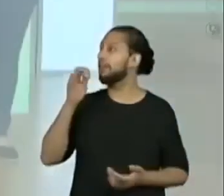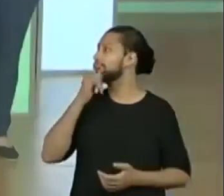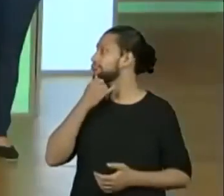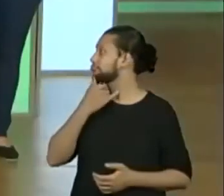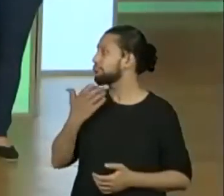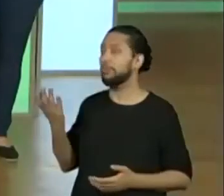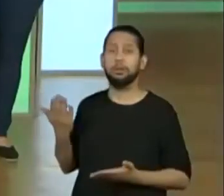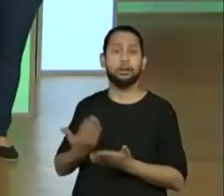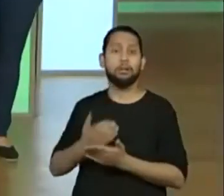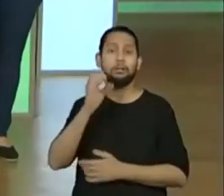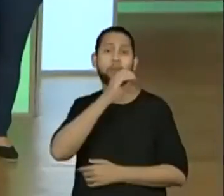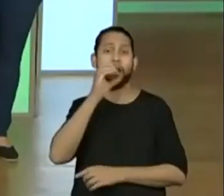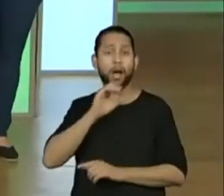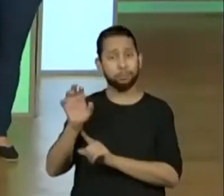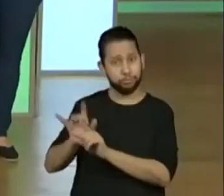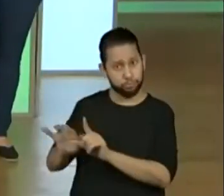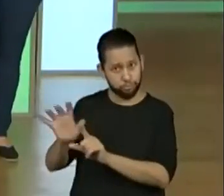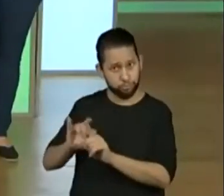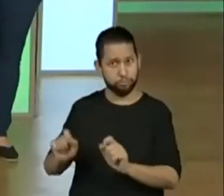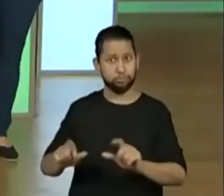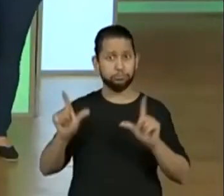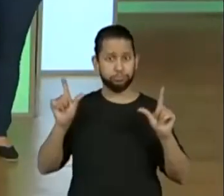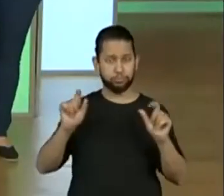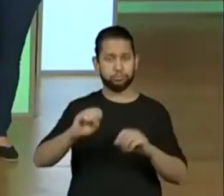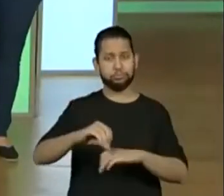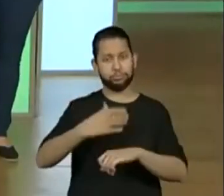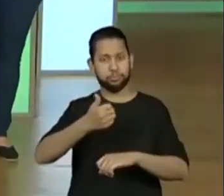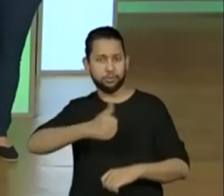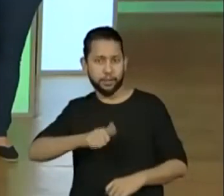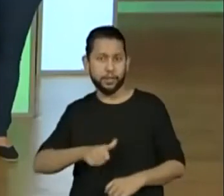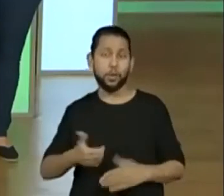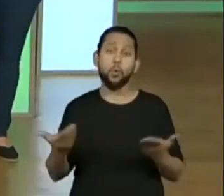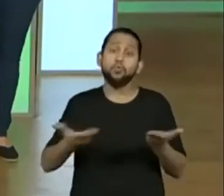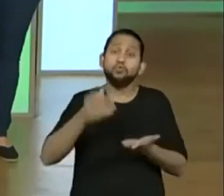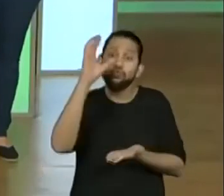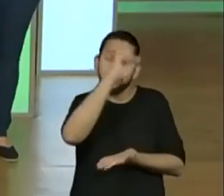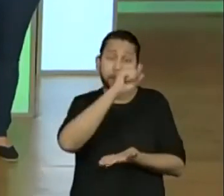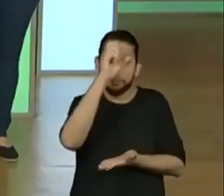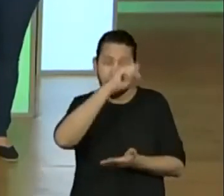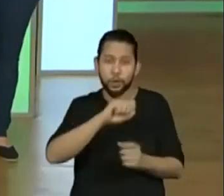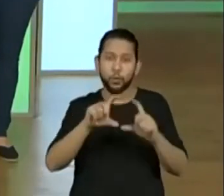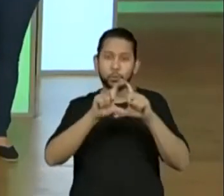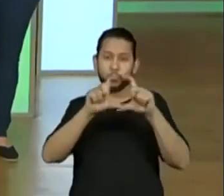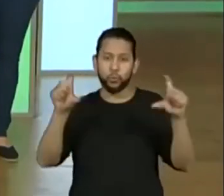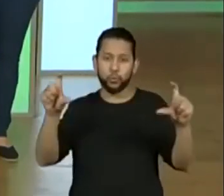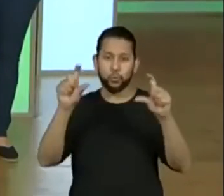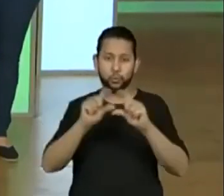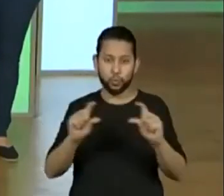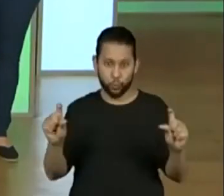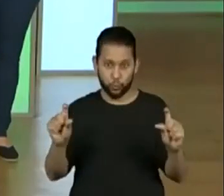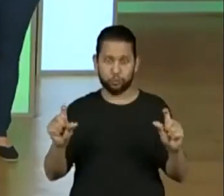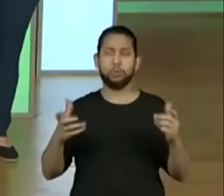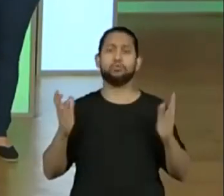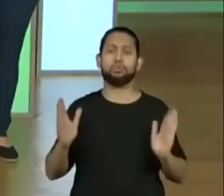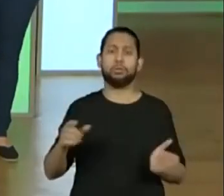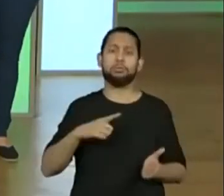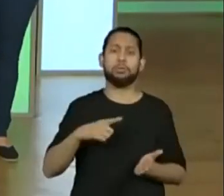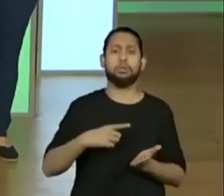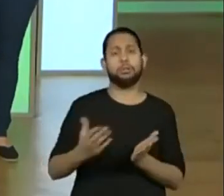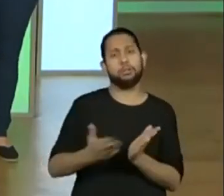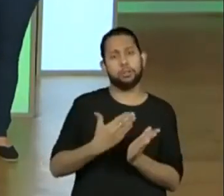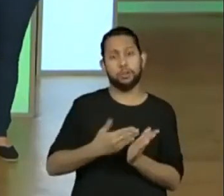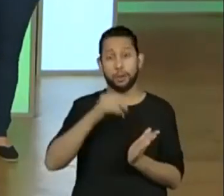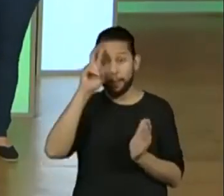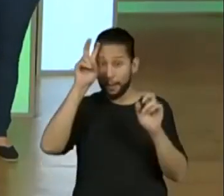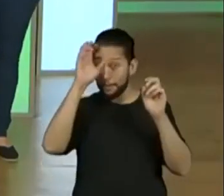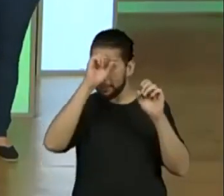tivemos a oportunidade de conhecer essa característica do olho da notícia. E lemos as notícias, realizamos a atividade do Aprender Sempre. Acho